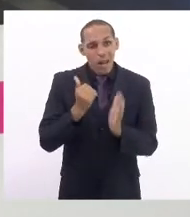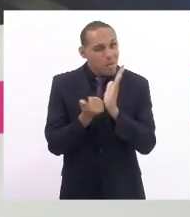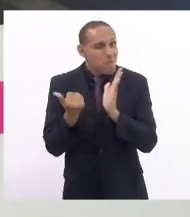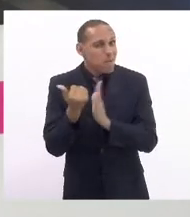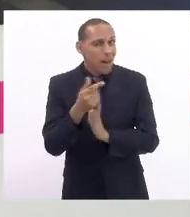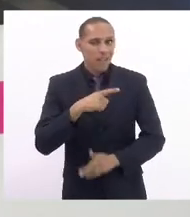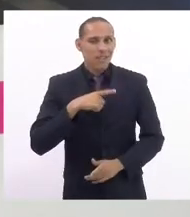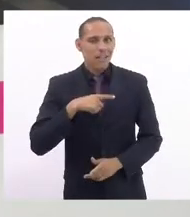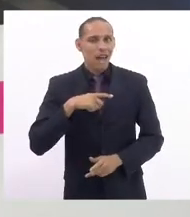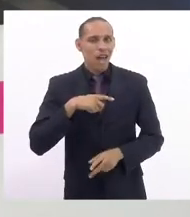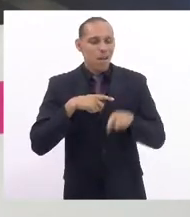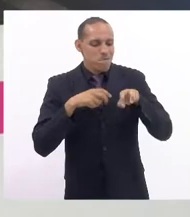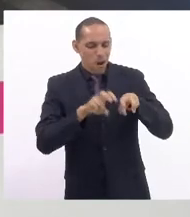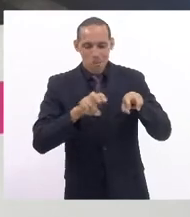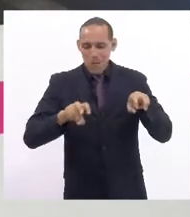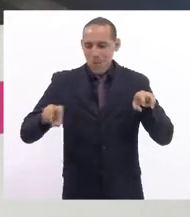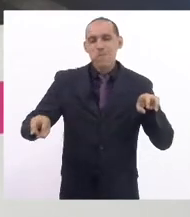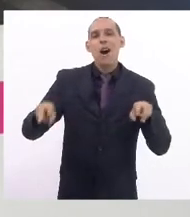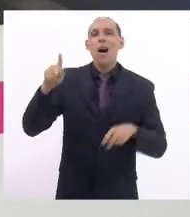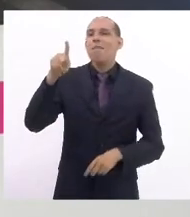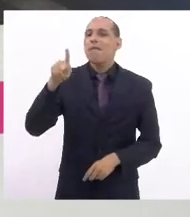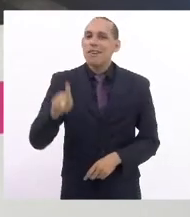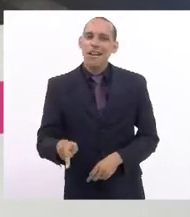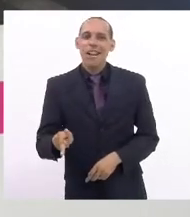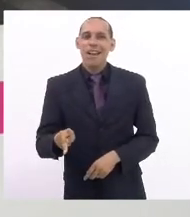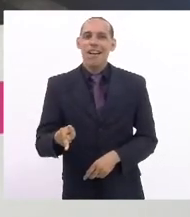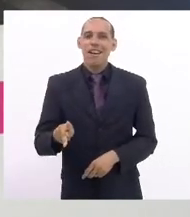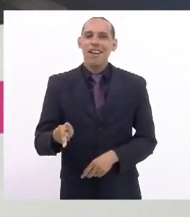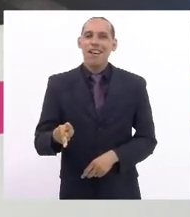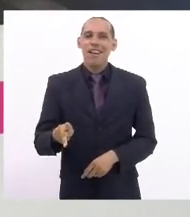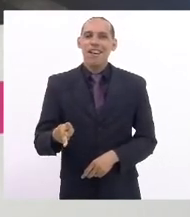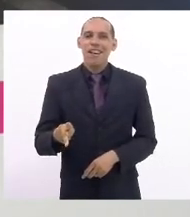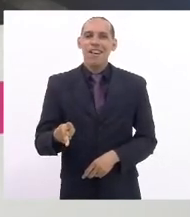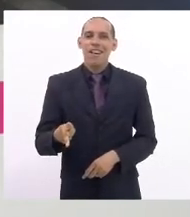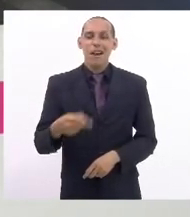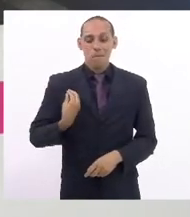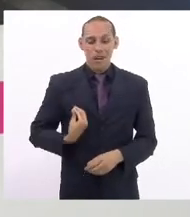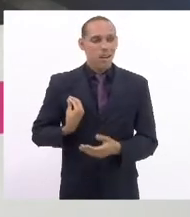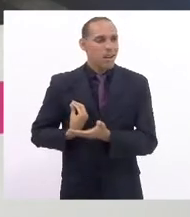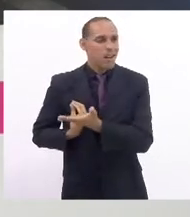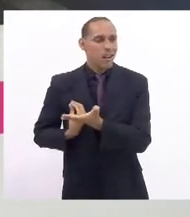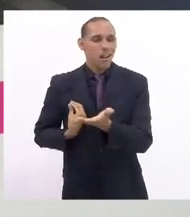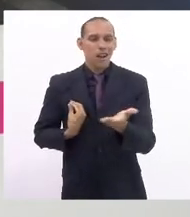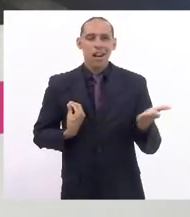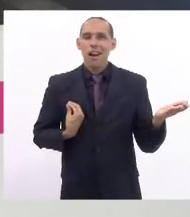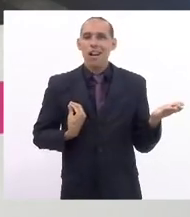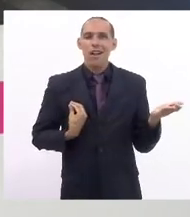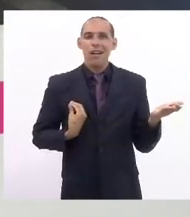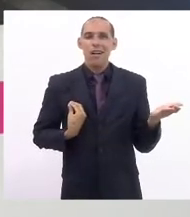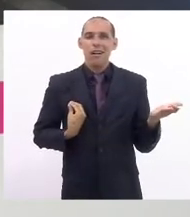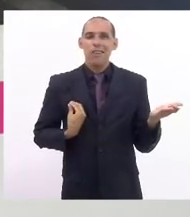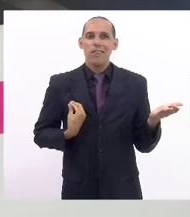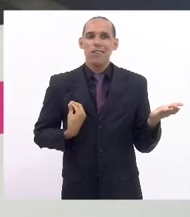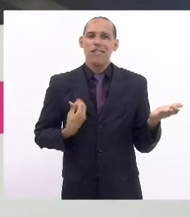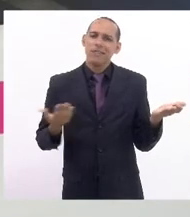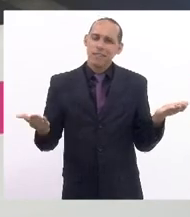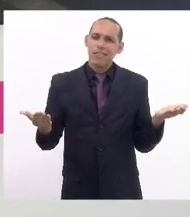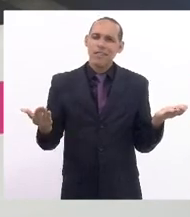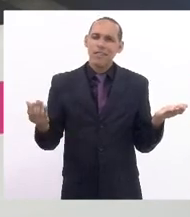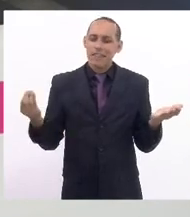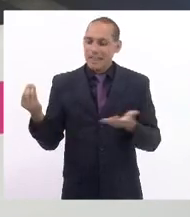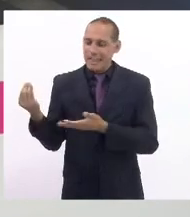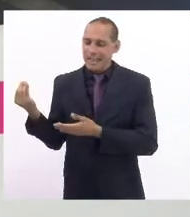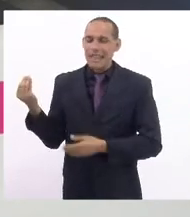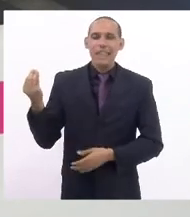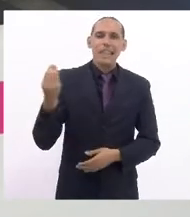ocupando a presidência naturalizando a presença das mulheres nesses espaços a gente traz à